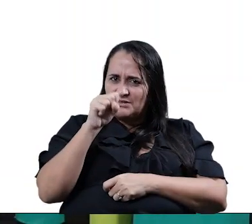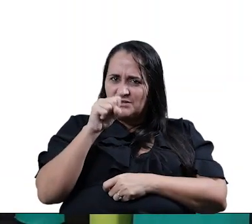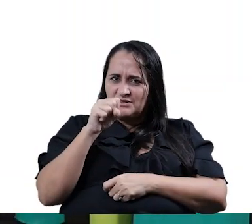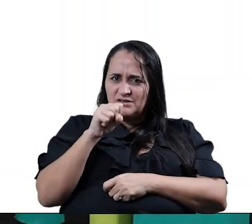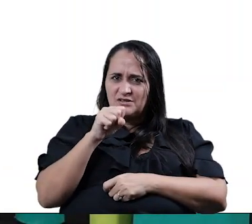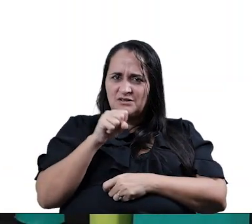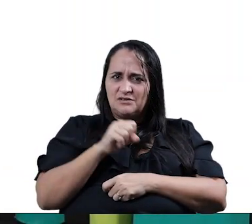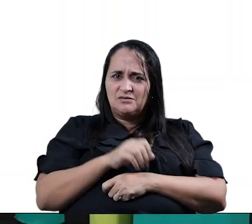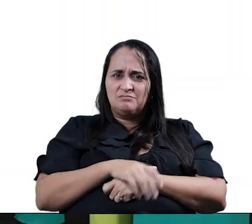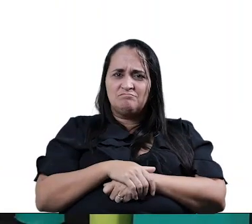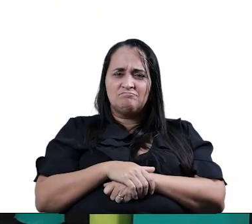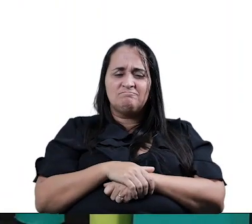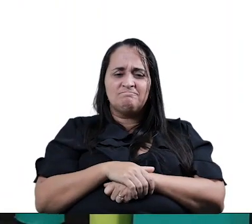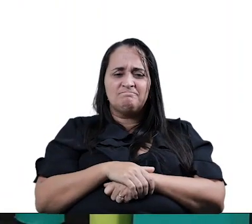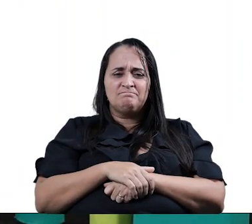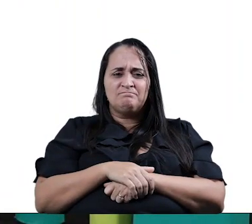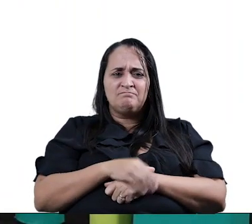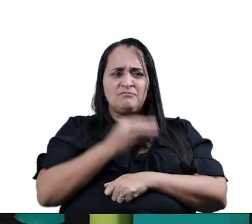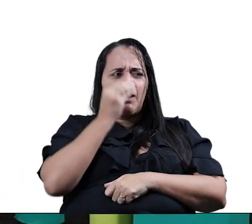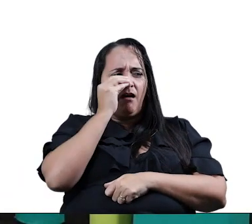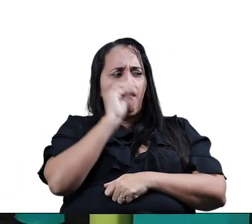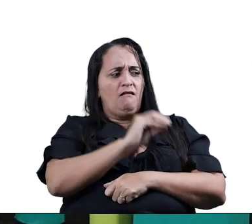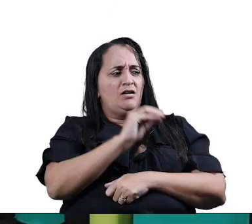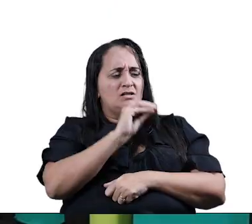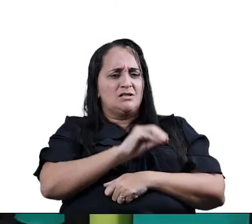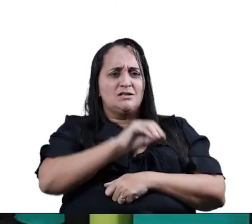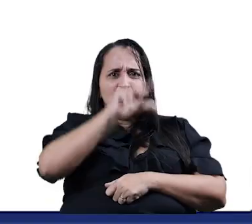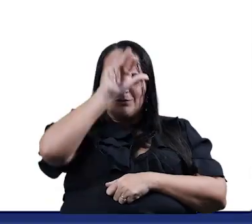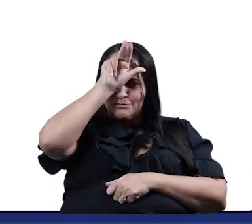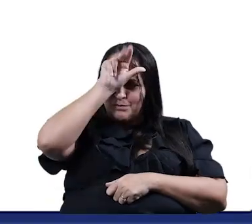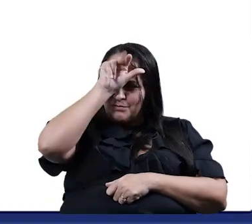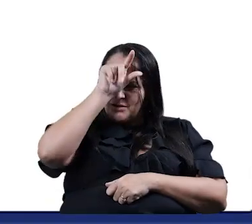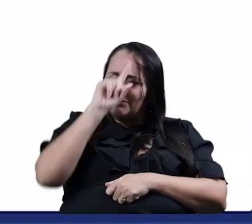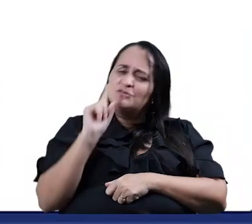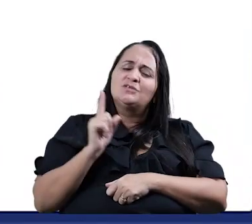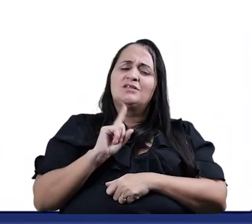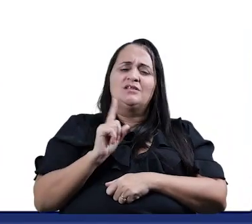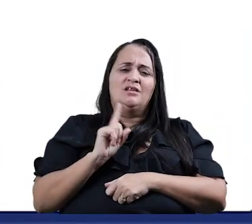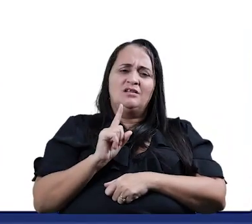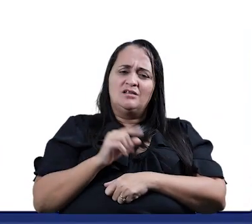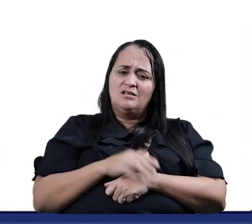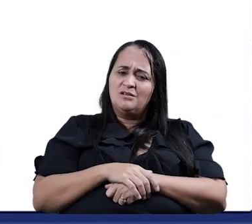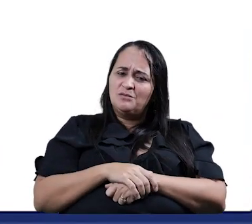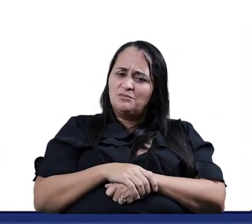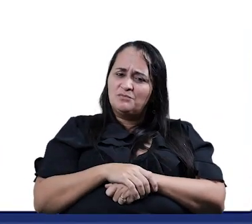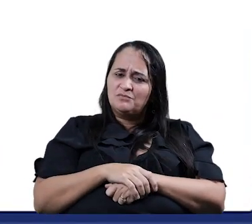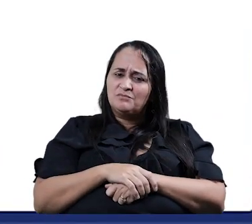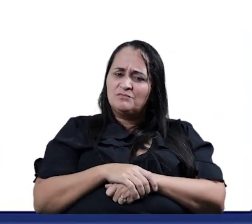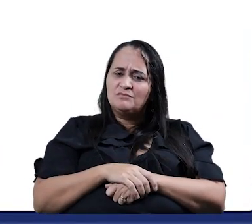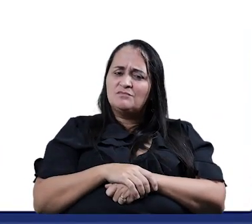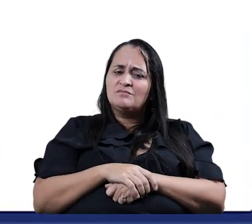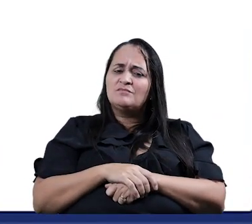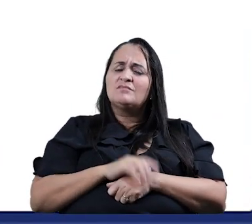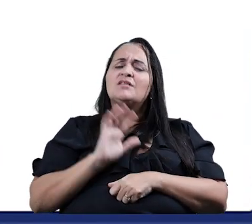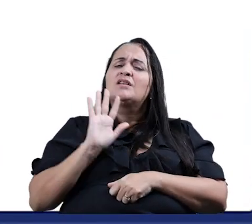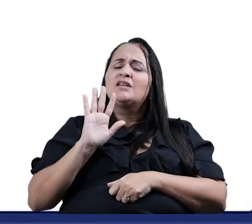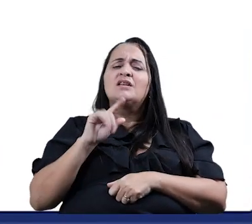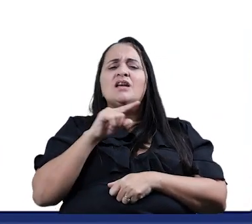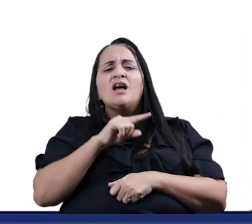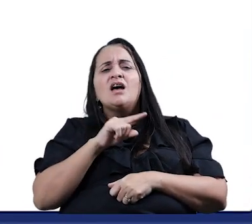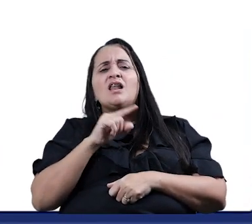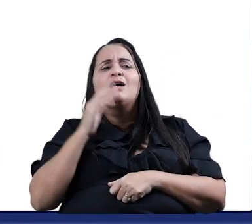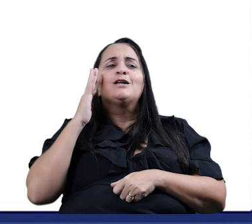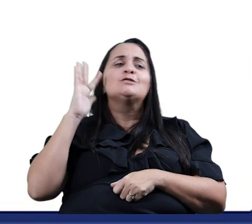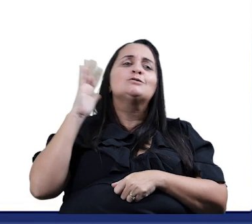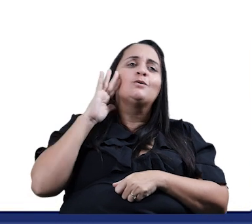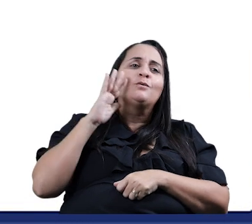Não podemos Desprezar Dona baratinha Não Ela pode Ter um anel De formatura E ela sonha Com tapete